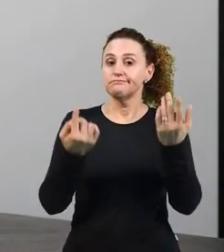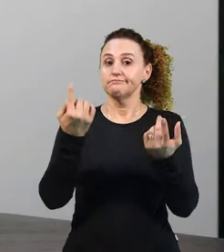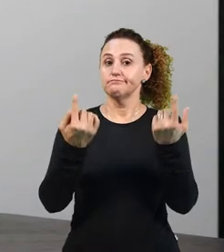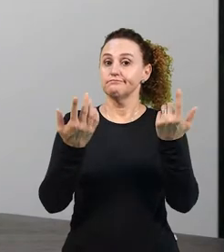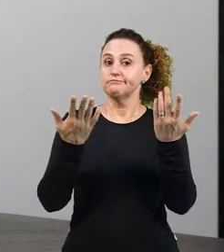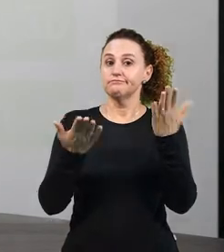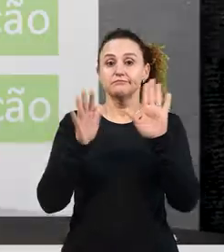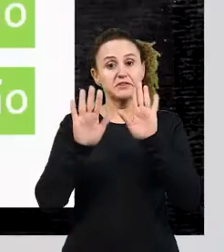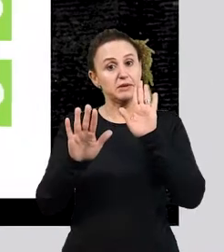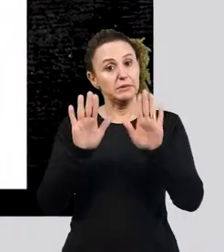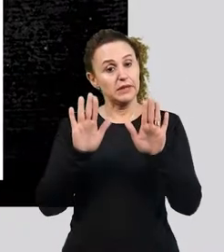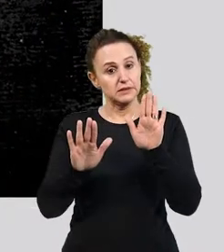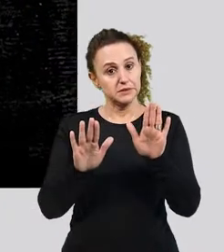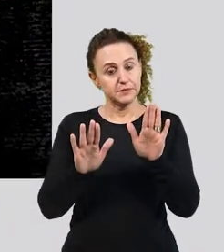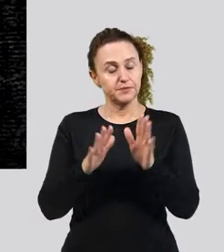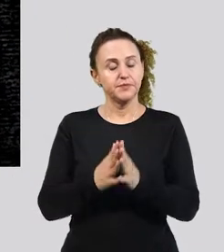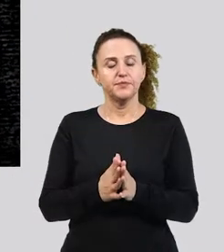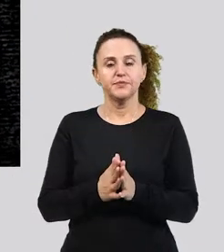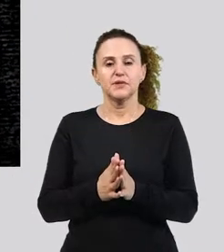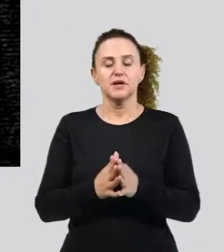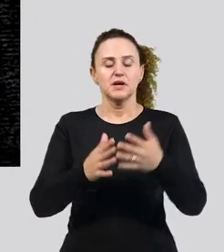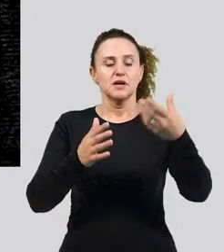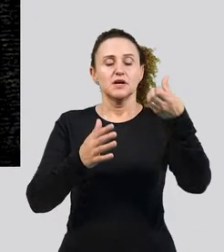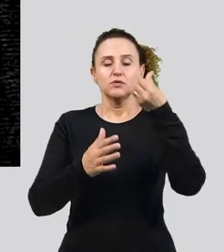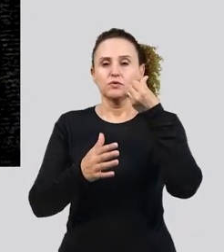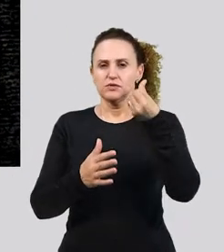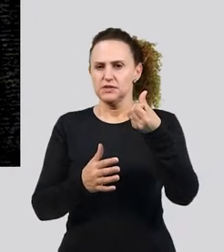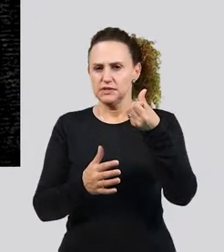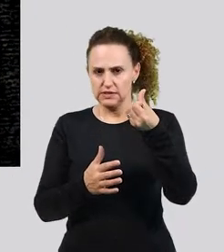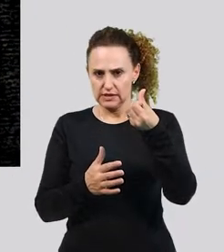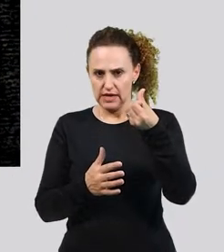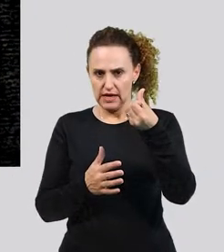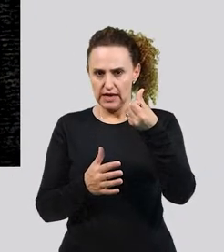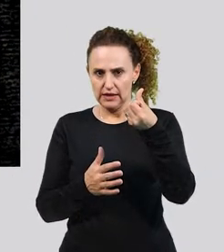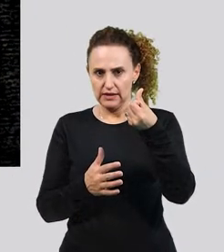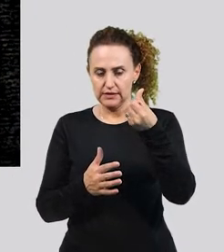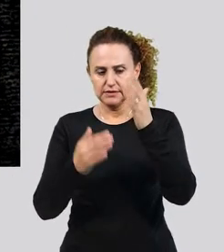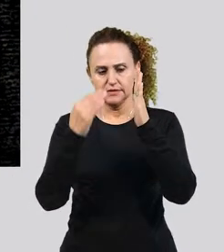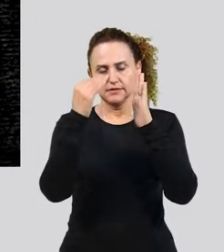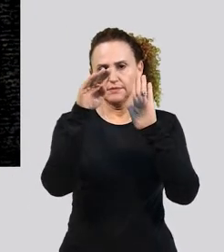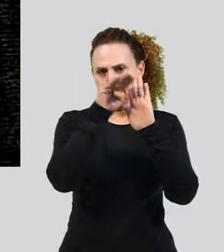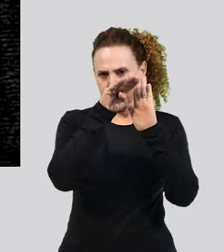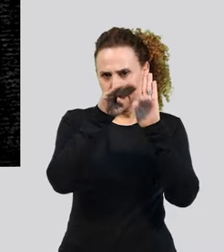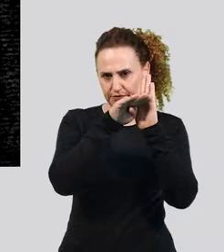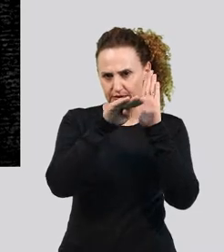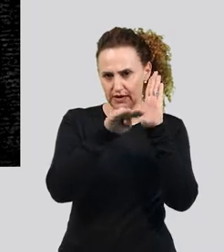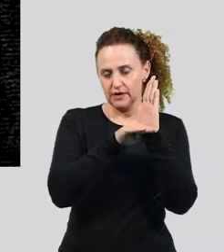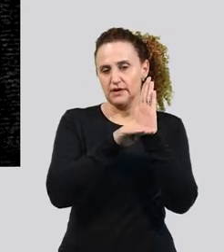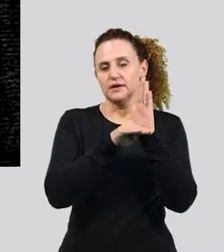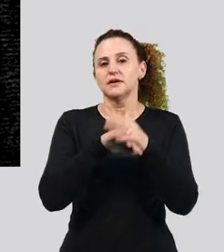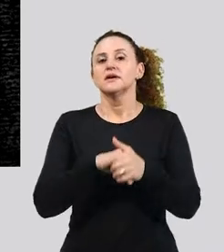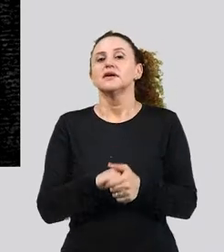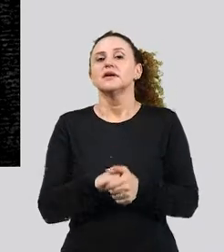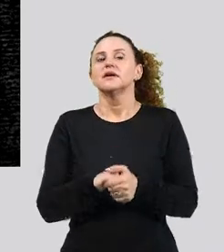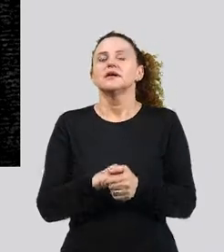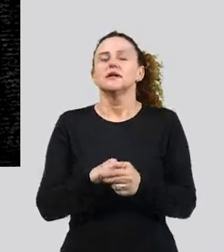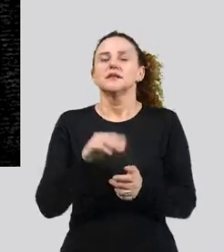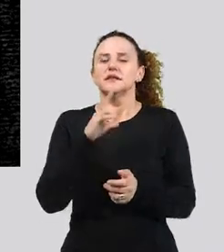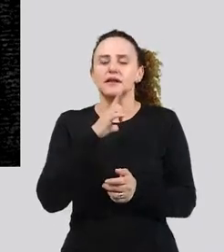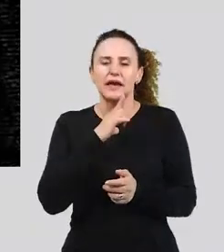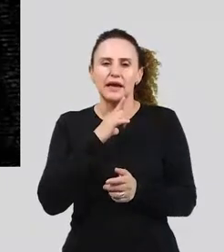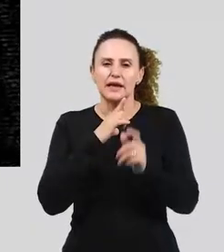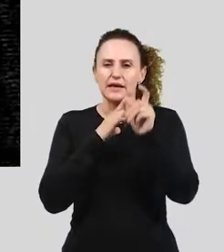Além dessas seis classes de palavras variáveis que flexionam, a as